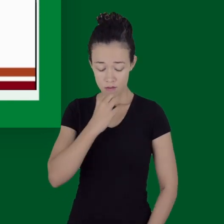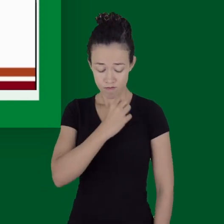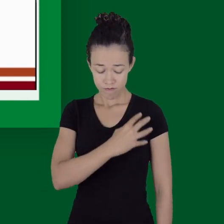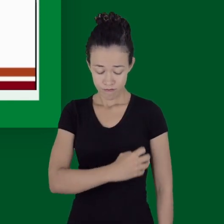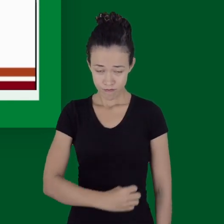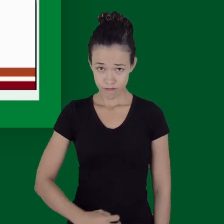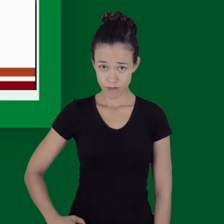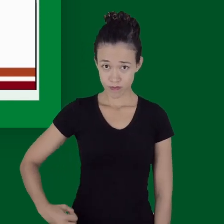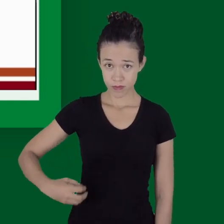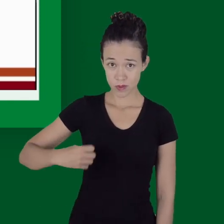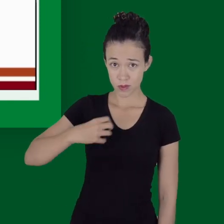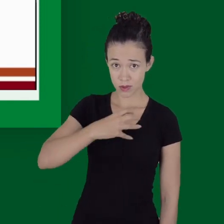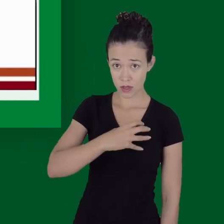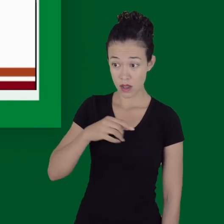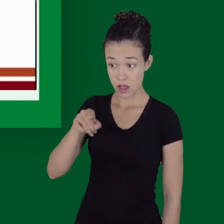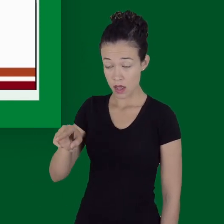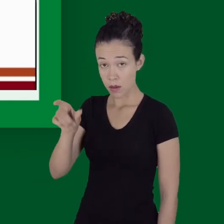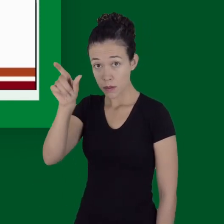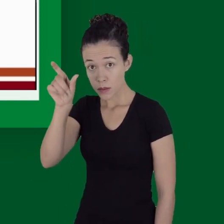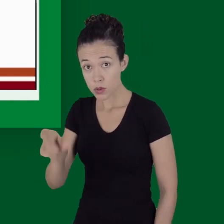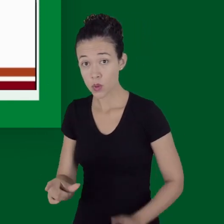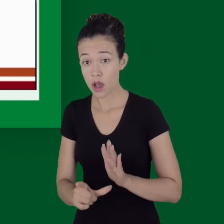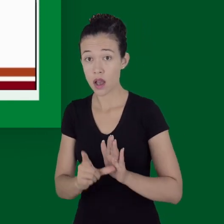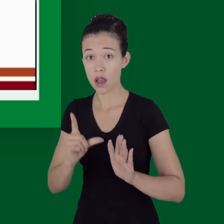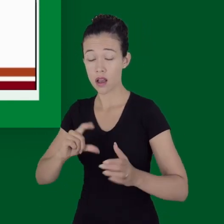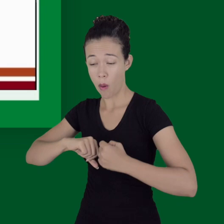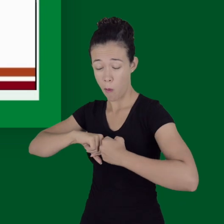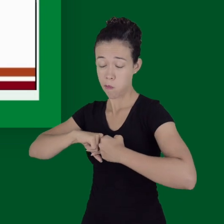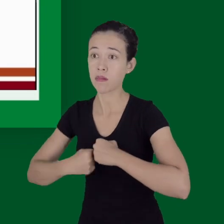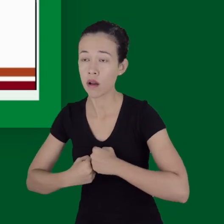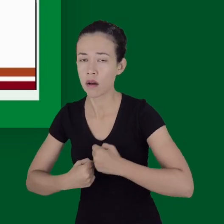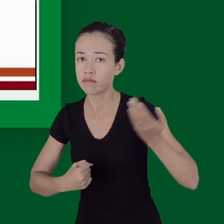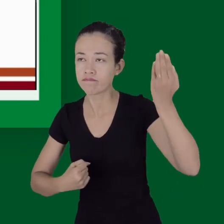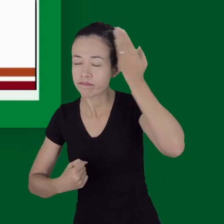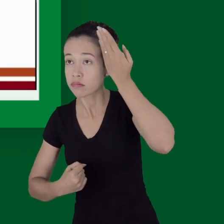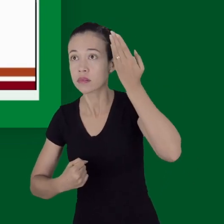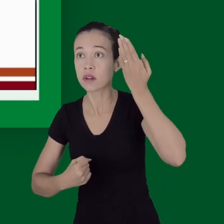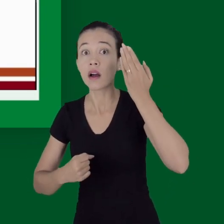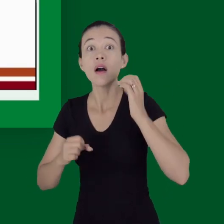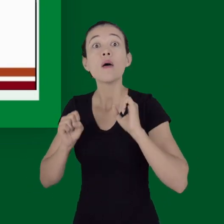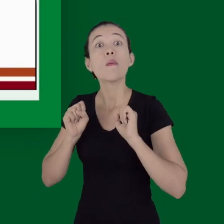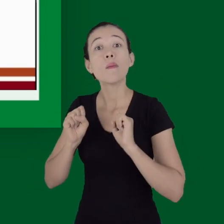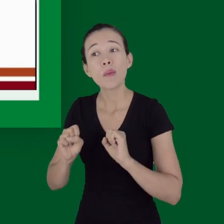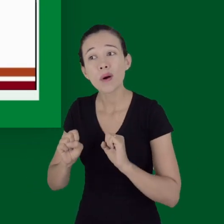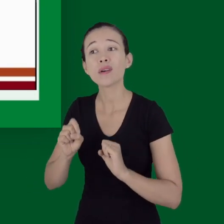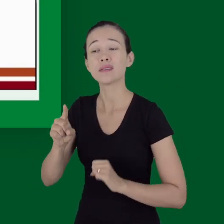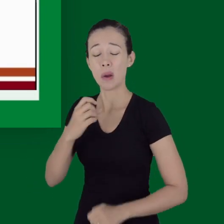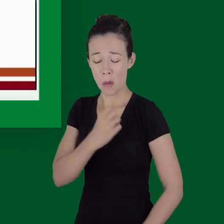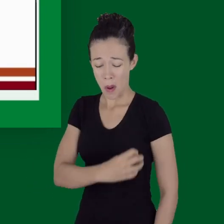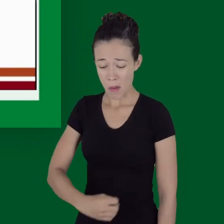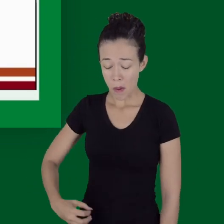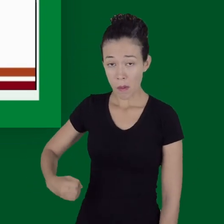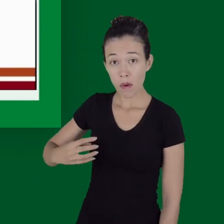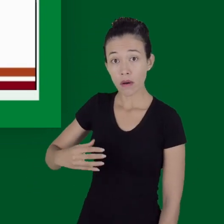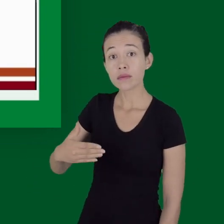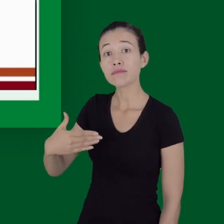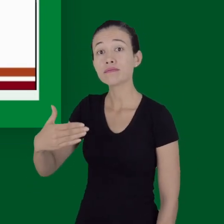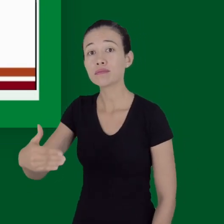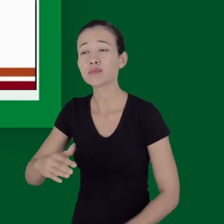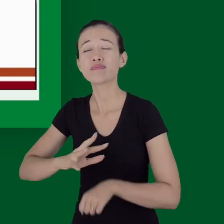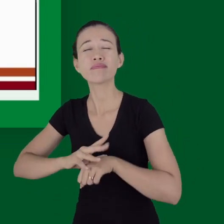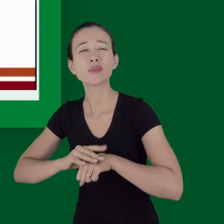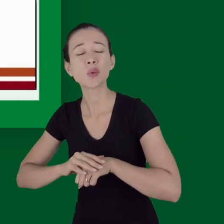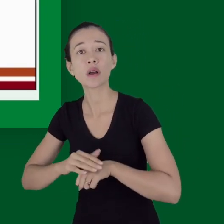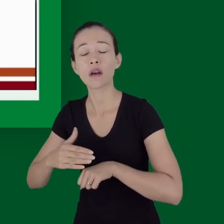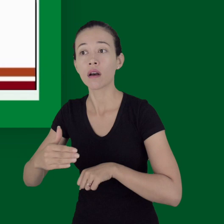central entre as principais causas de morbidade e mortalidade nos pacientes vítimas de trauma. O seu